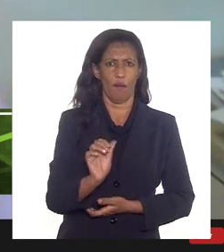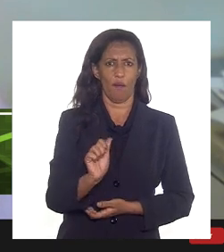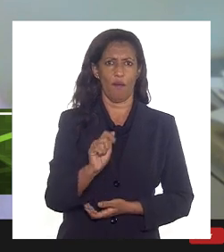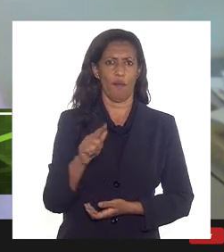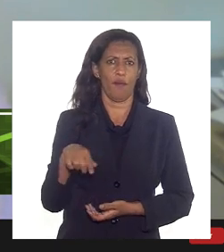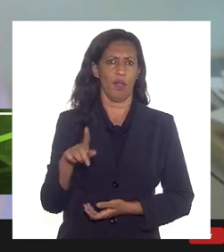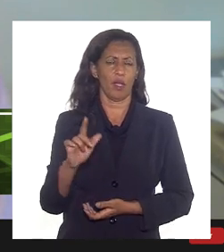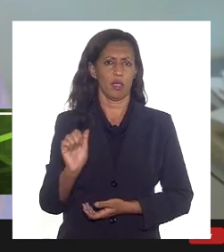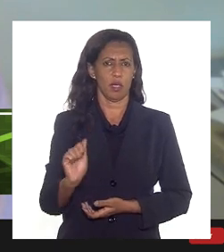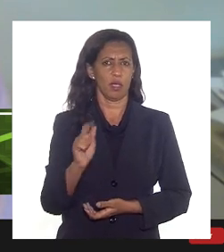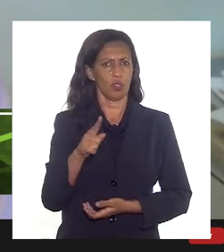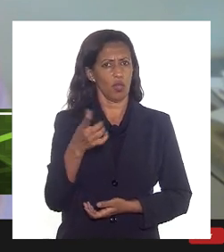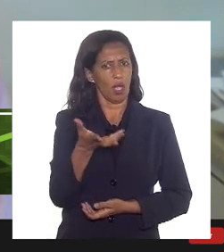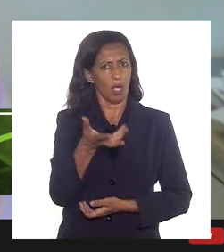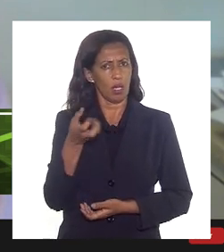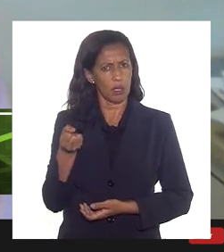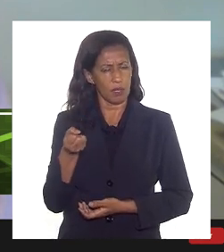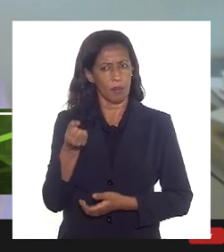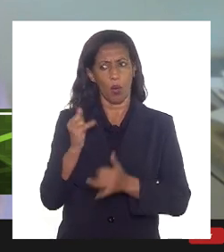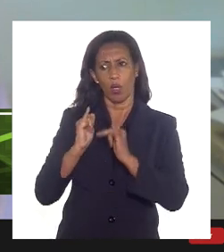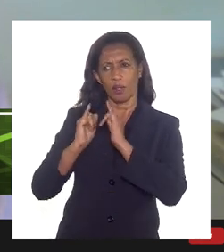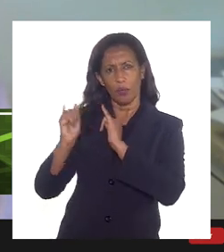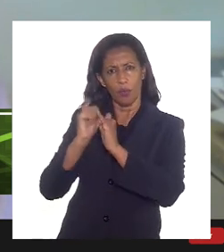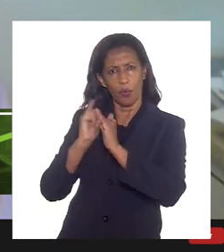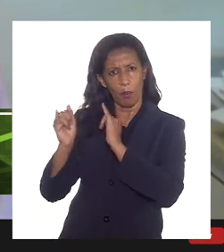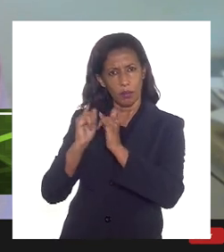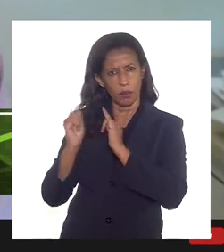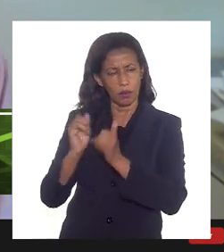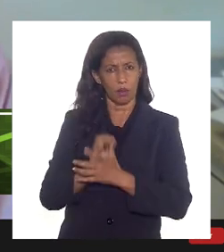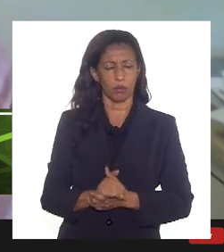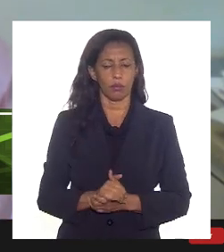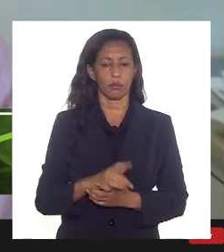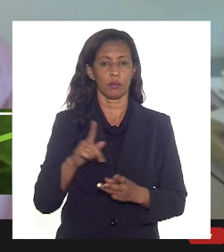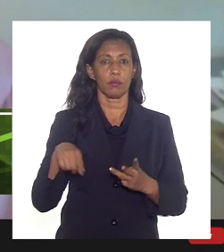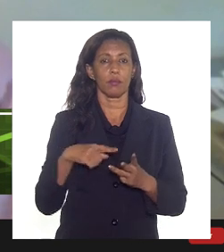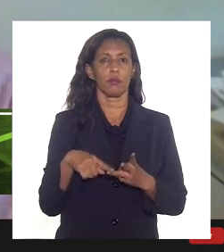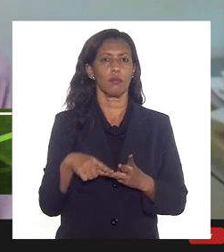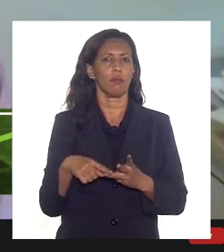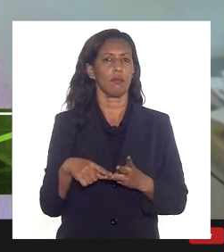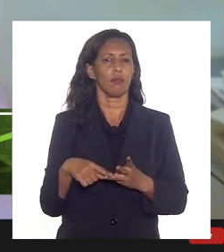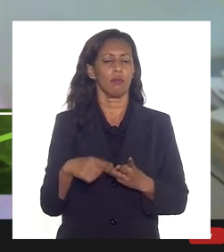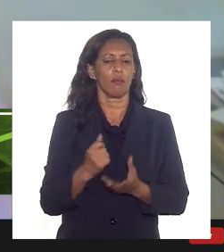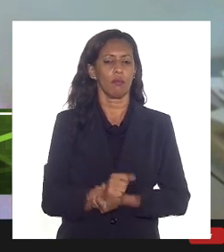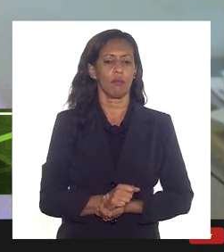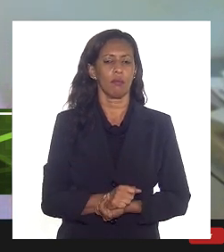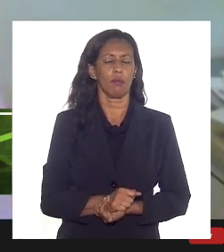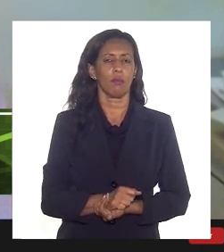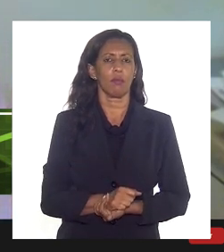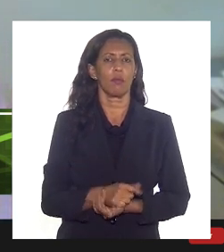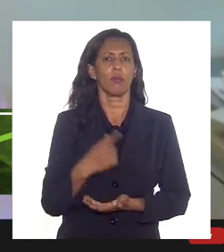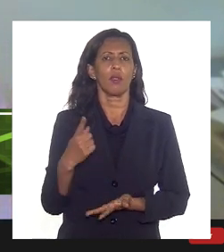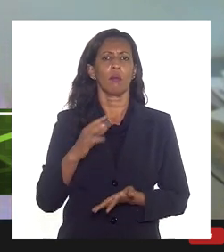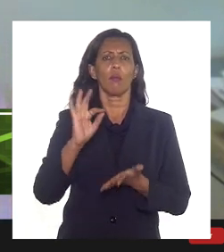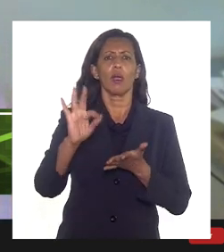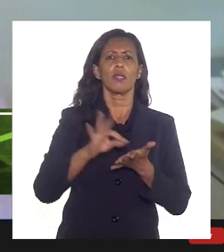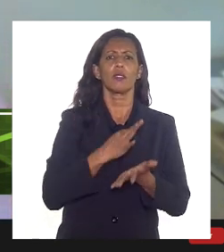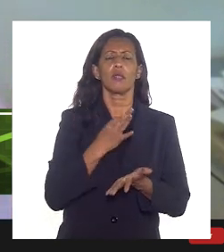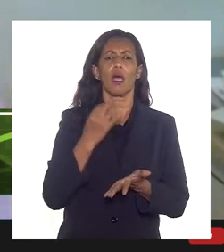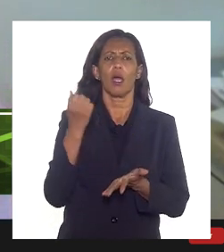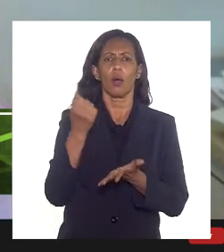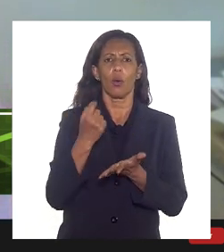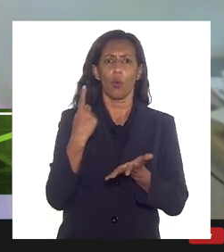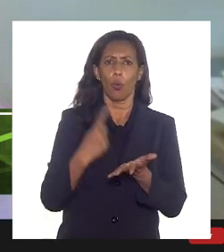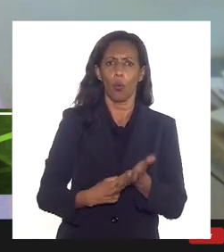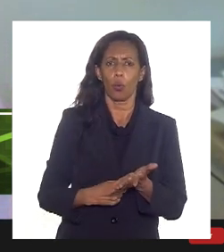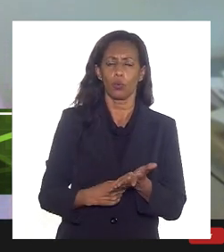já recebeu essa comunicação, e terceiro, qual é a previsão para assinar o acordo que a gente gostaria que fosse no